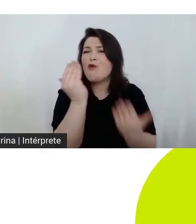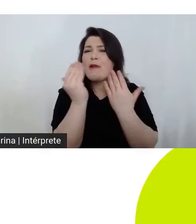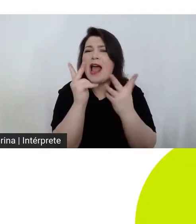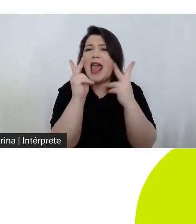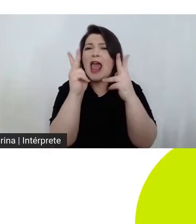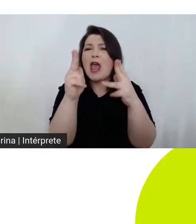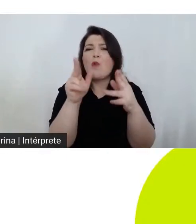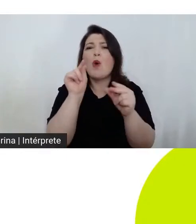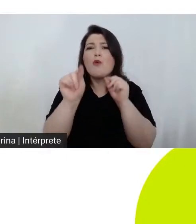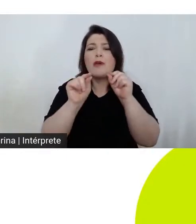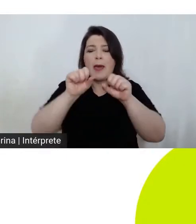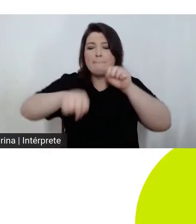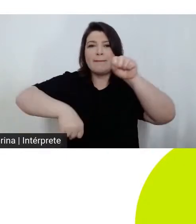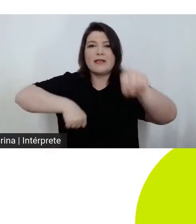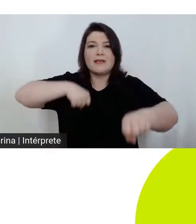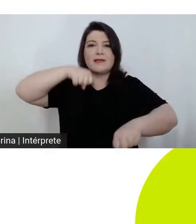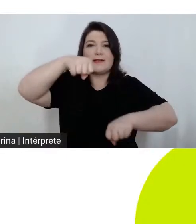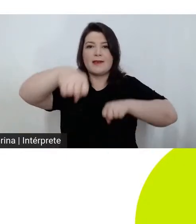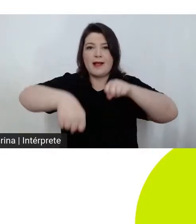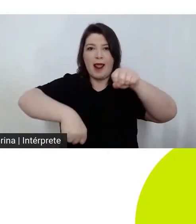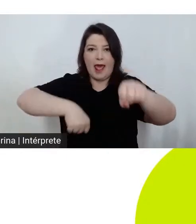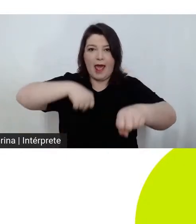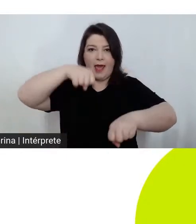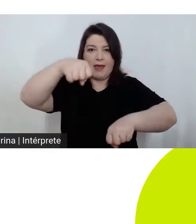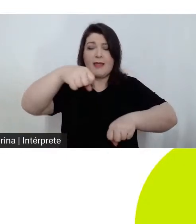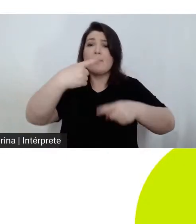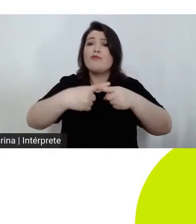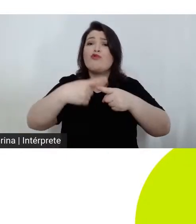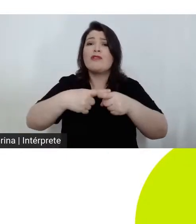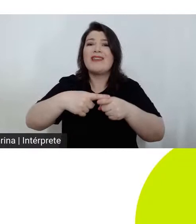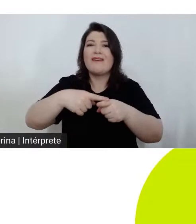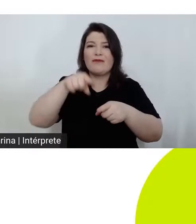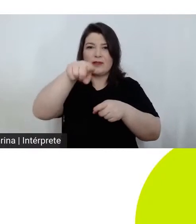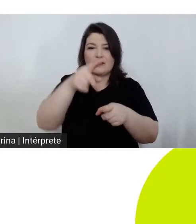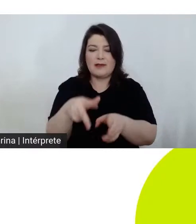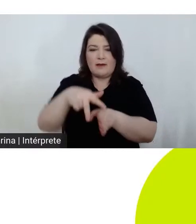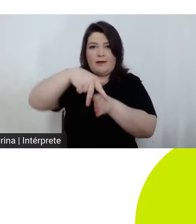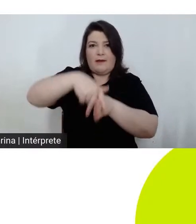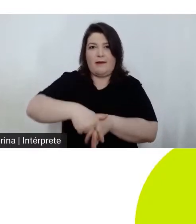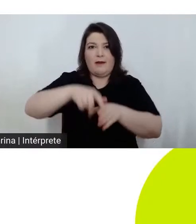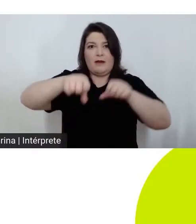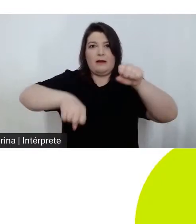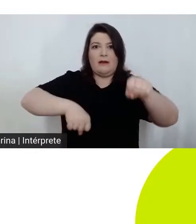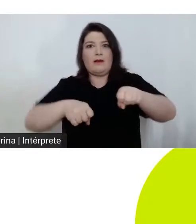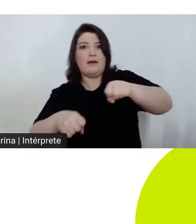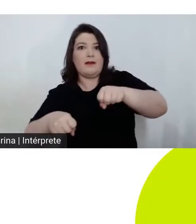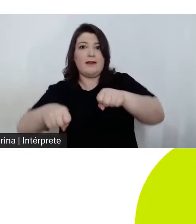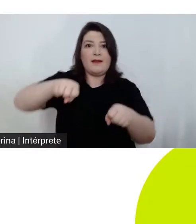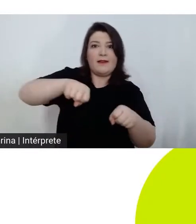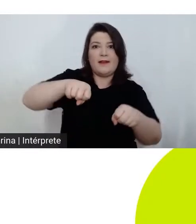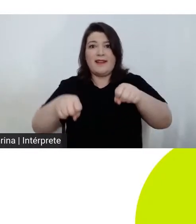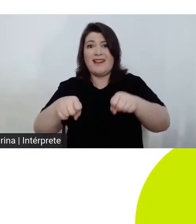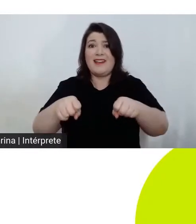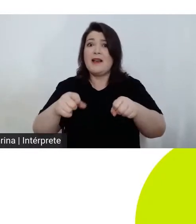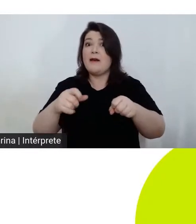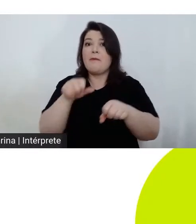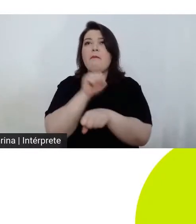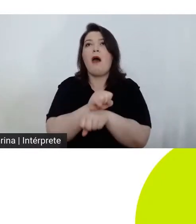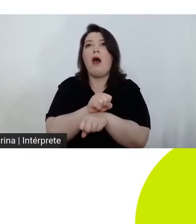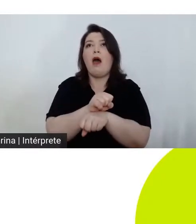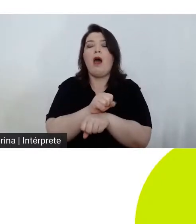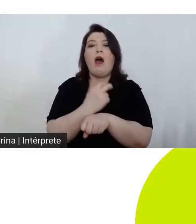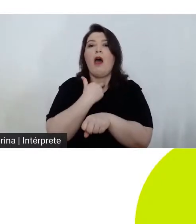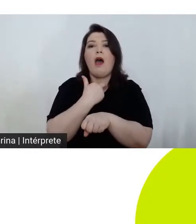se mexendo para não cair. Eu acho que é assim que é o Rettner. Ele tem que estar o tempo todo numa atividade